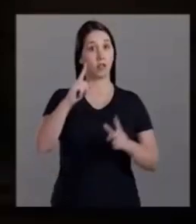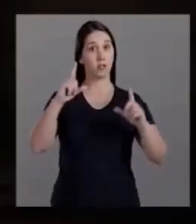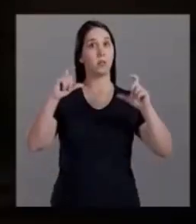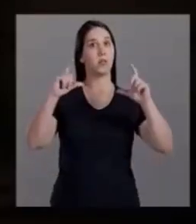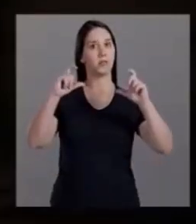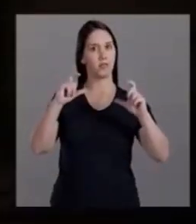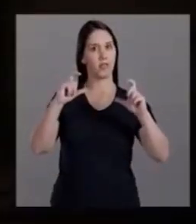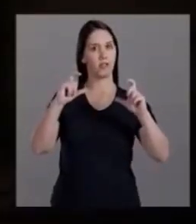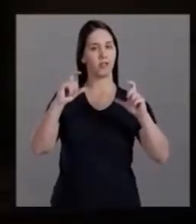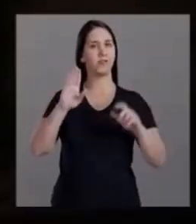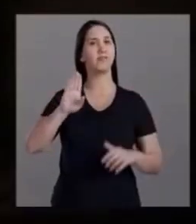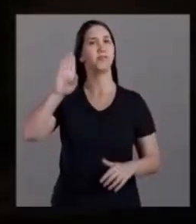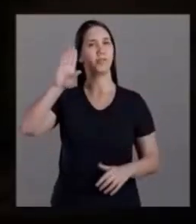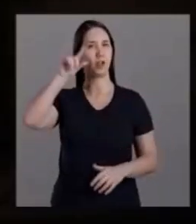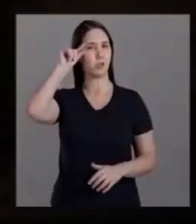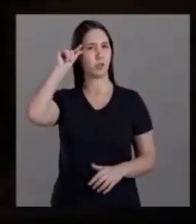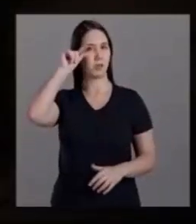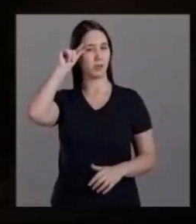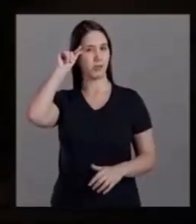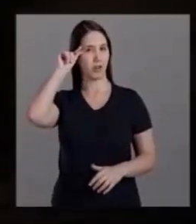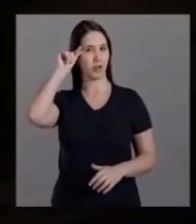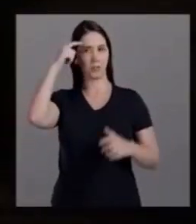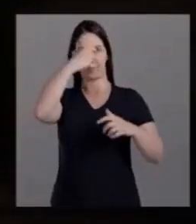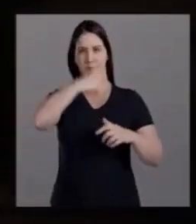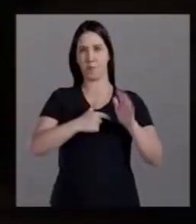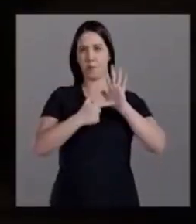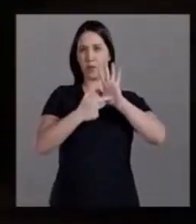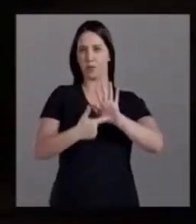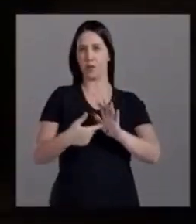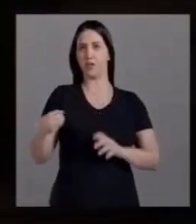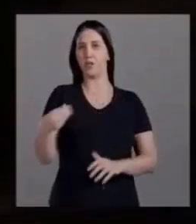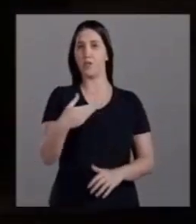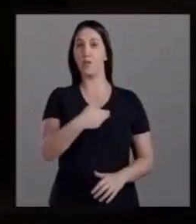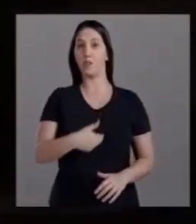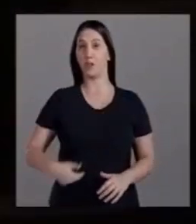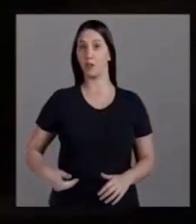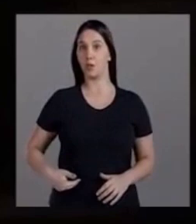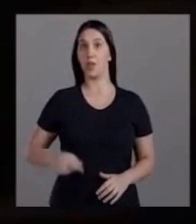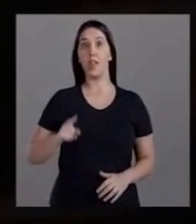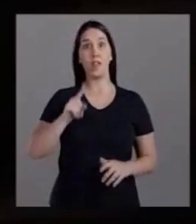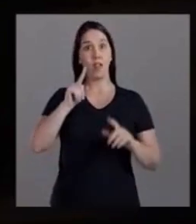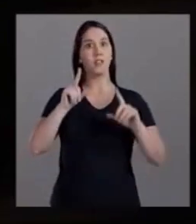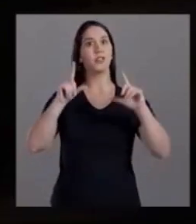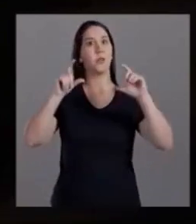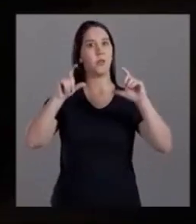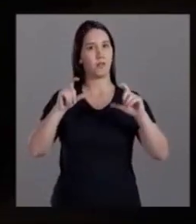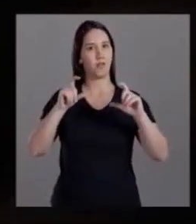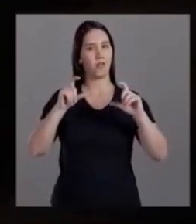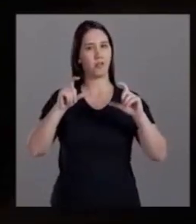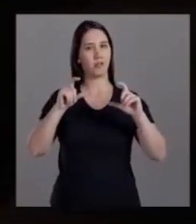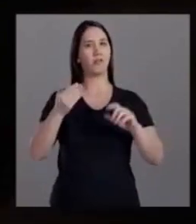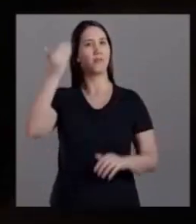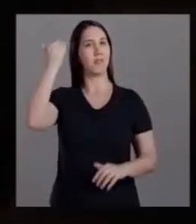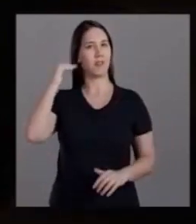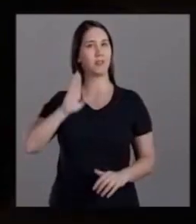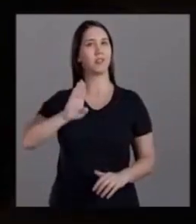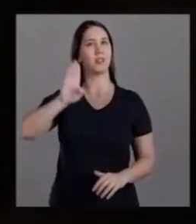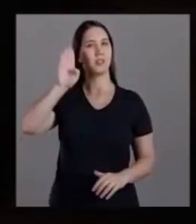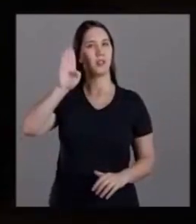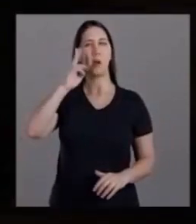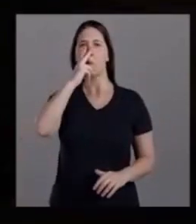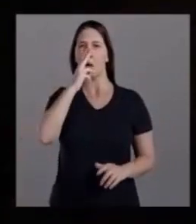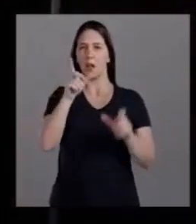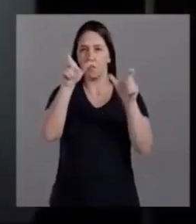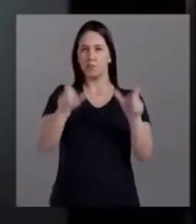Essa é uma foto do candidato Márcio França, que se apresenta como novo governador. E essa é uma foto do Márcio França antes dessa eleição.